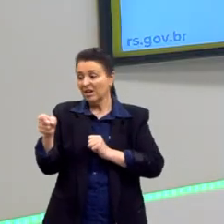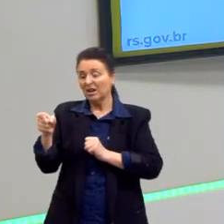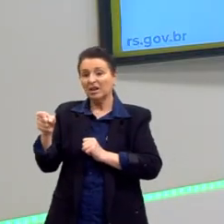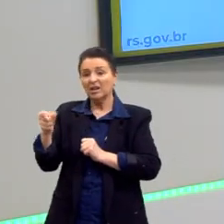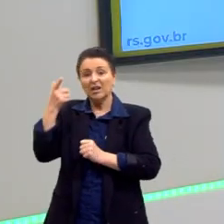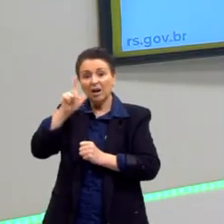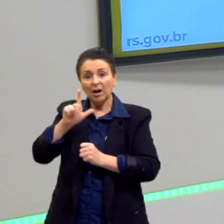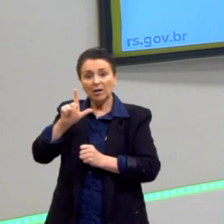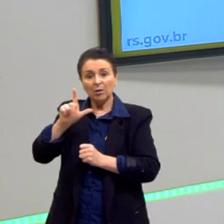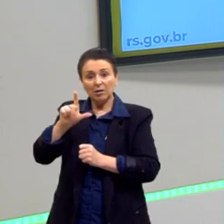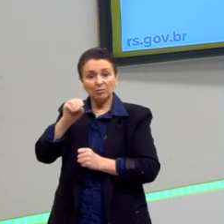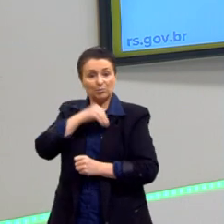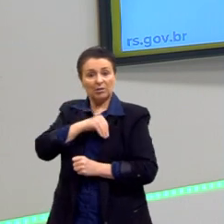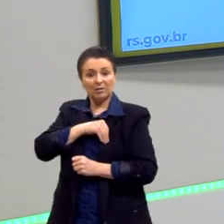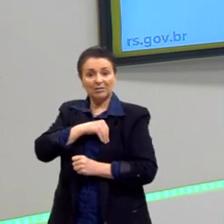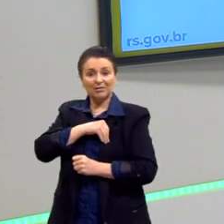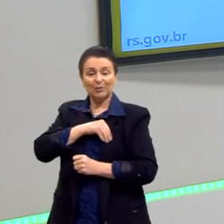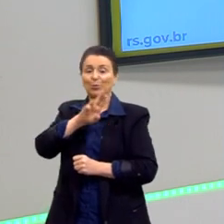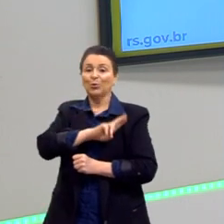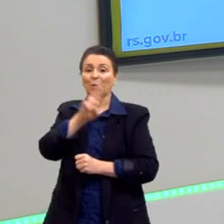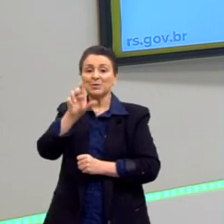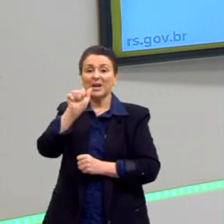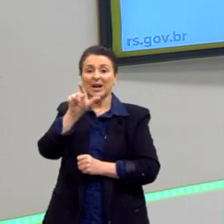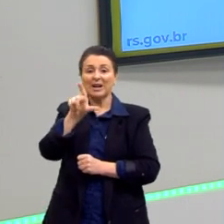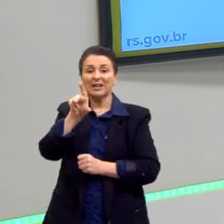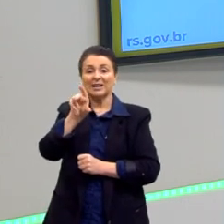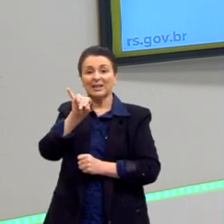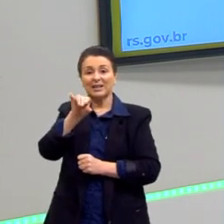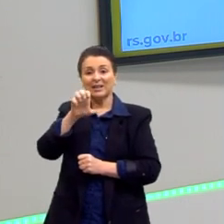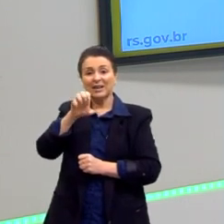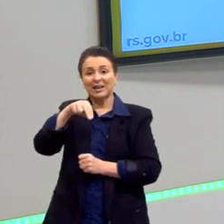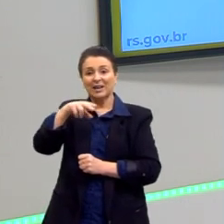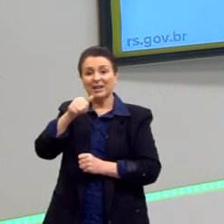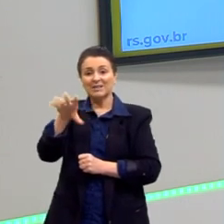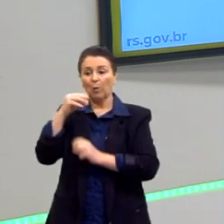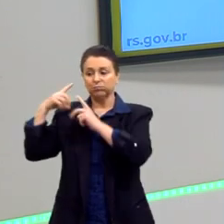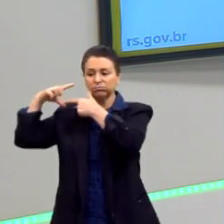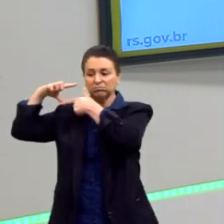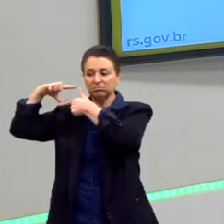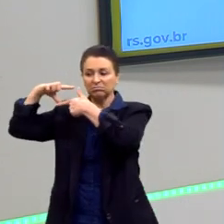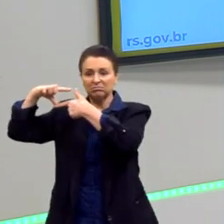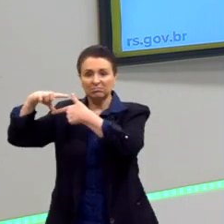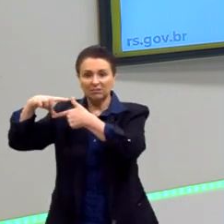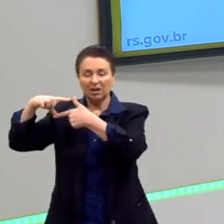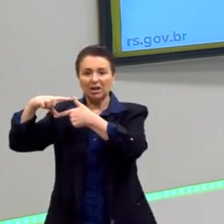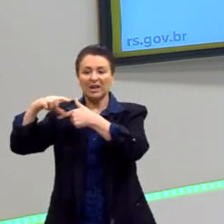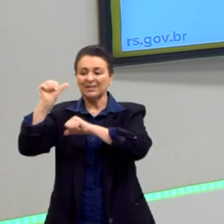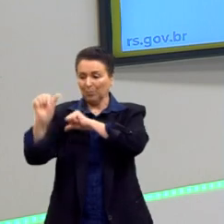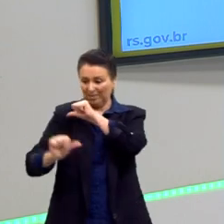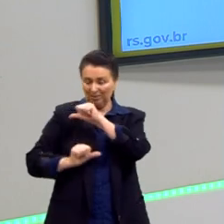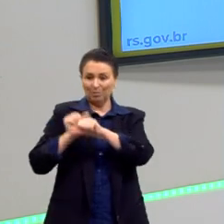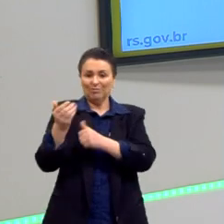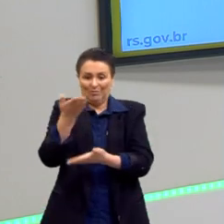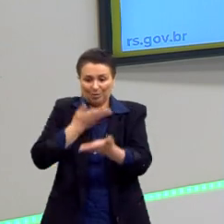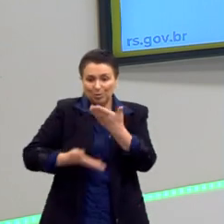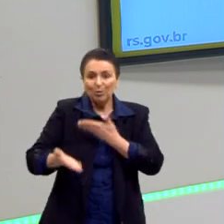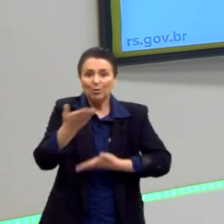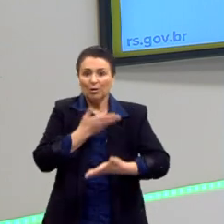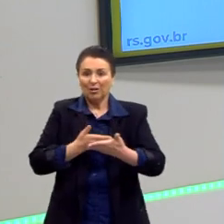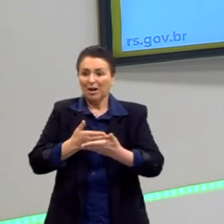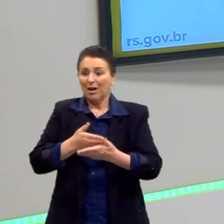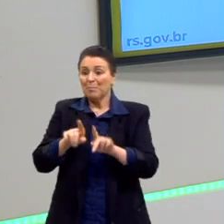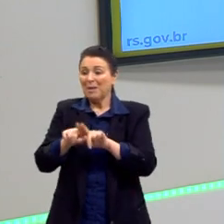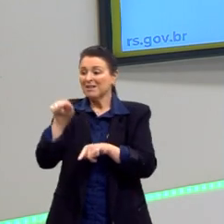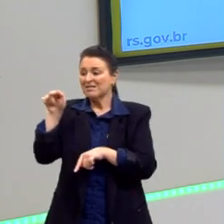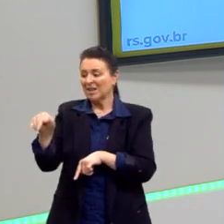chama-se alienação, de acordo com o Marx. E aí, para o Marx, essa troca é sempre desigual. O dono dos meios de produção